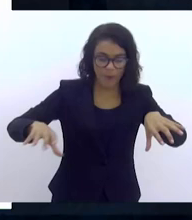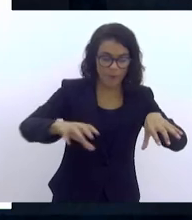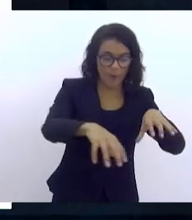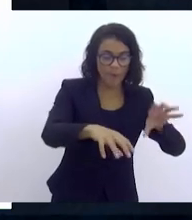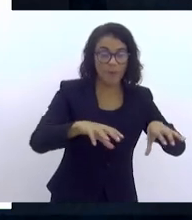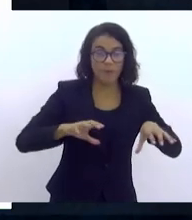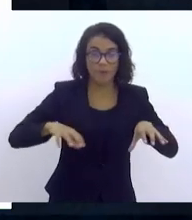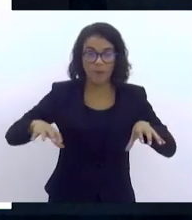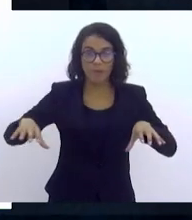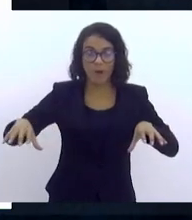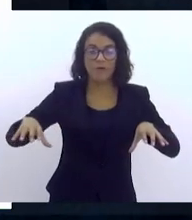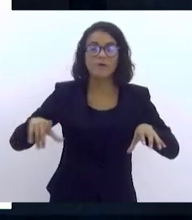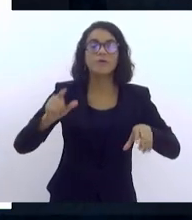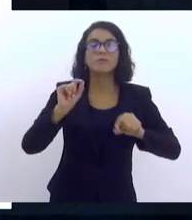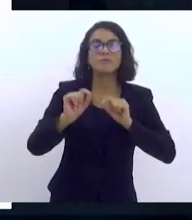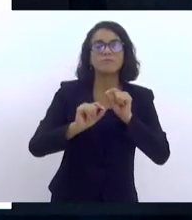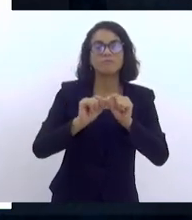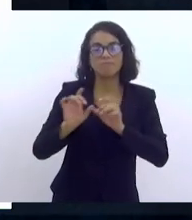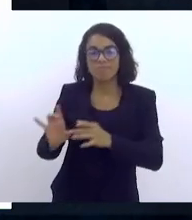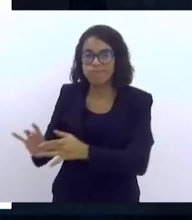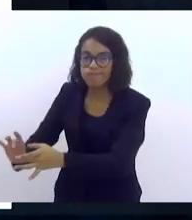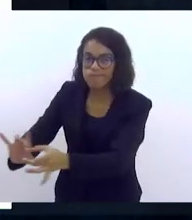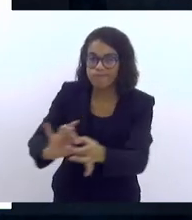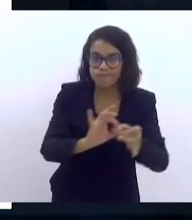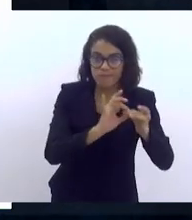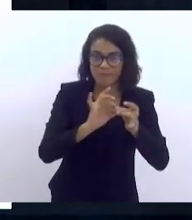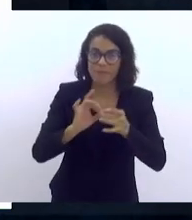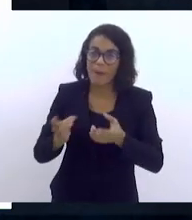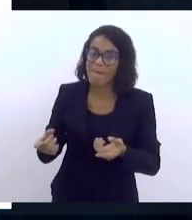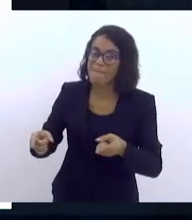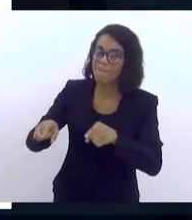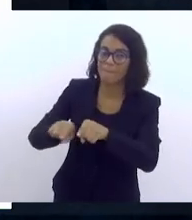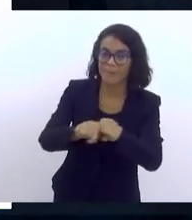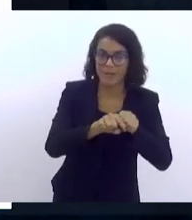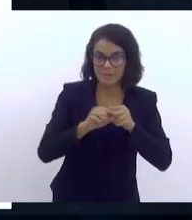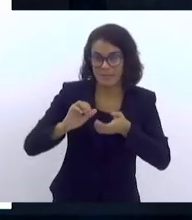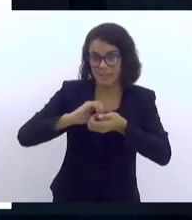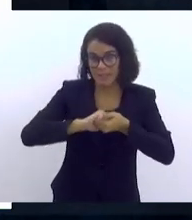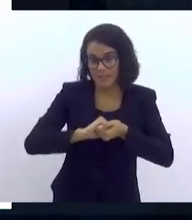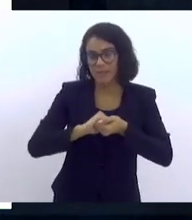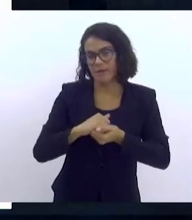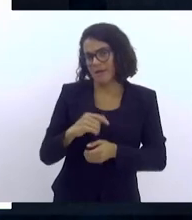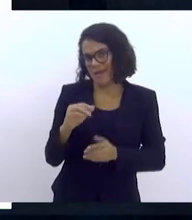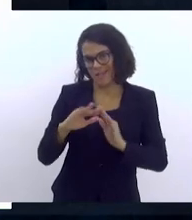para fazer parcerias, a escola sozinha não dá conta.